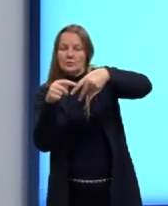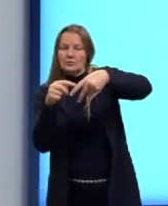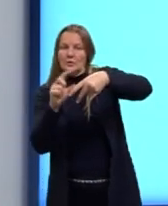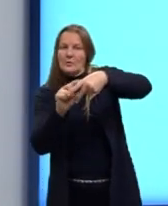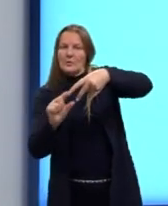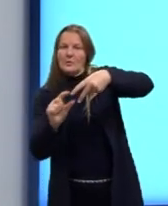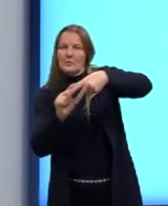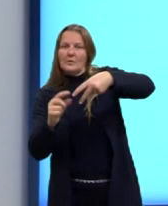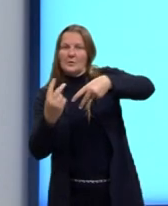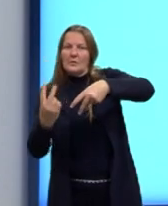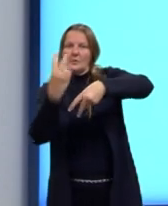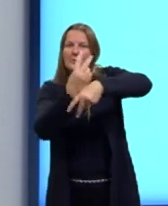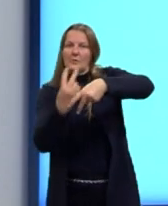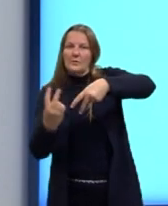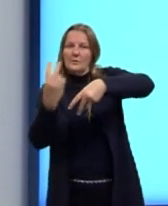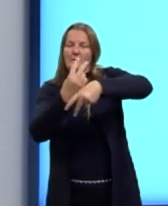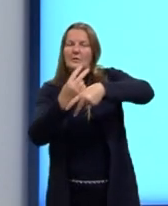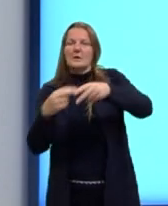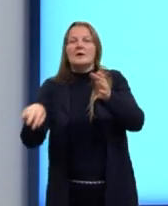Então, recombinação genética.